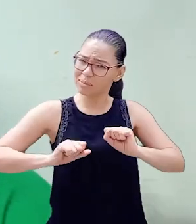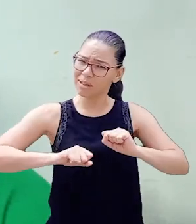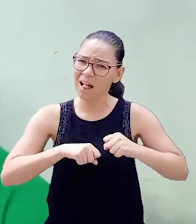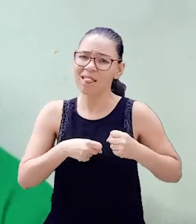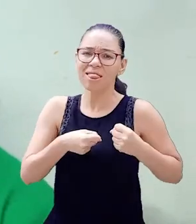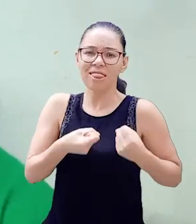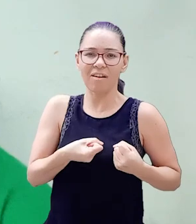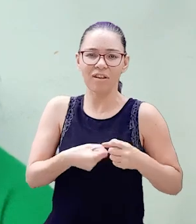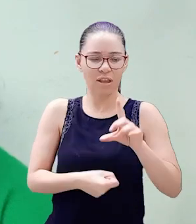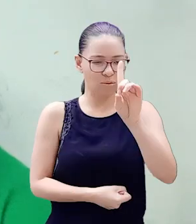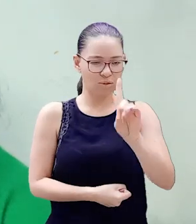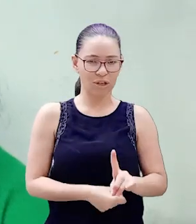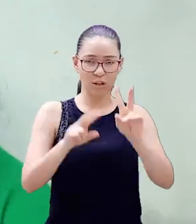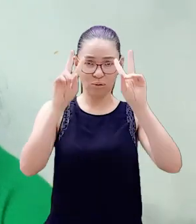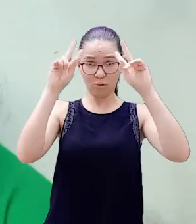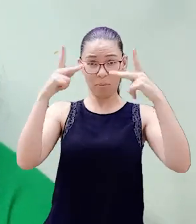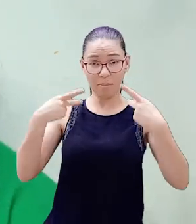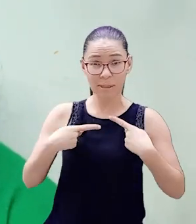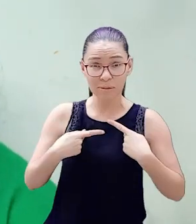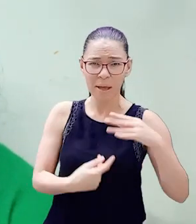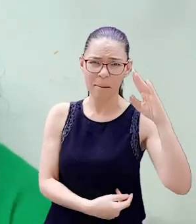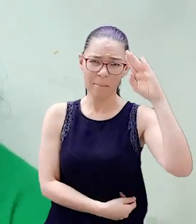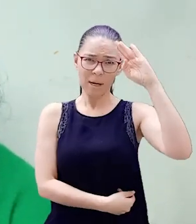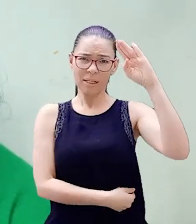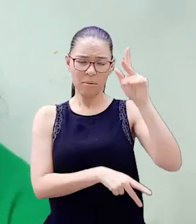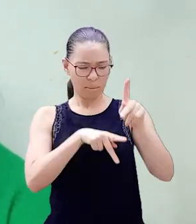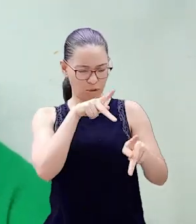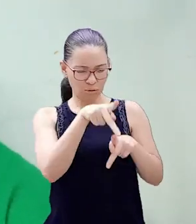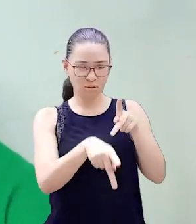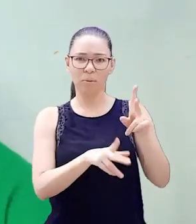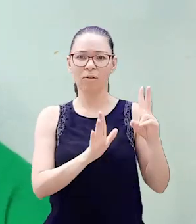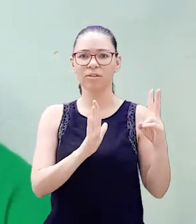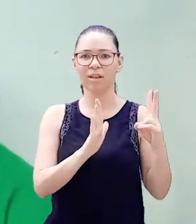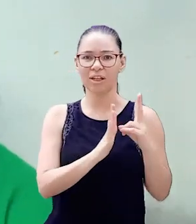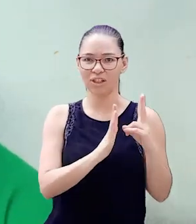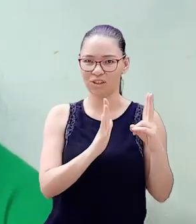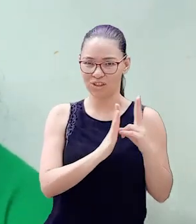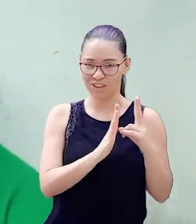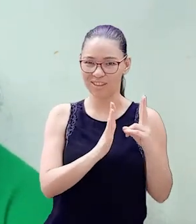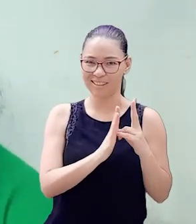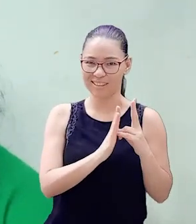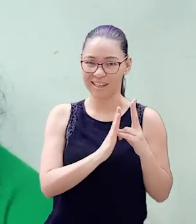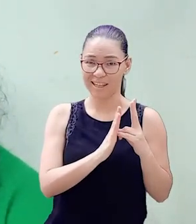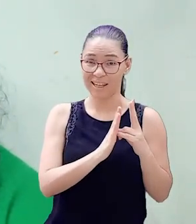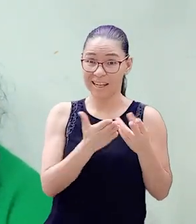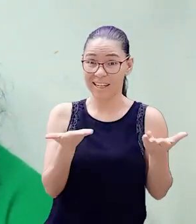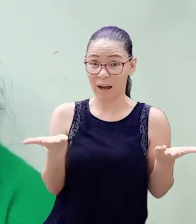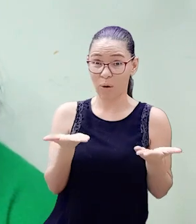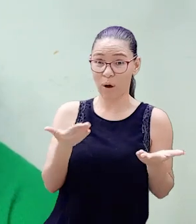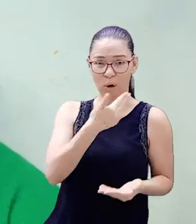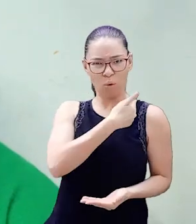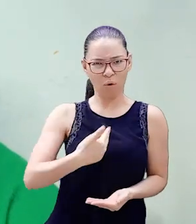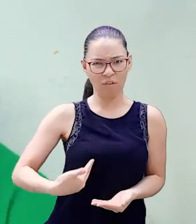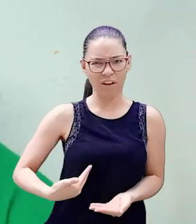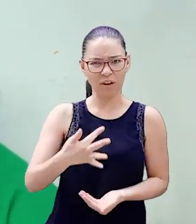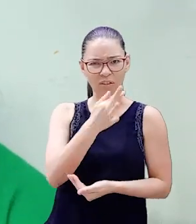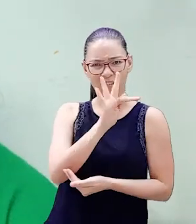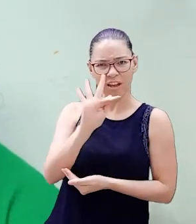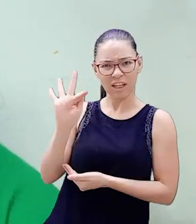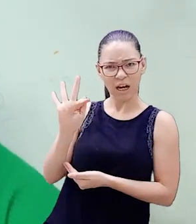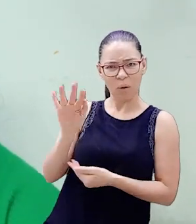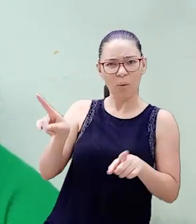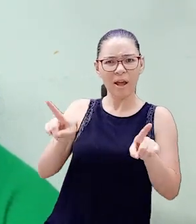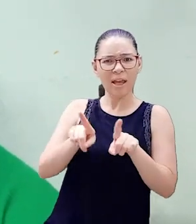direitos humanos dos povos indígenas. Esses instrumentos estabelecem obrigações ao governo federal, aos governos